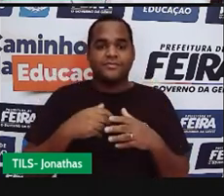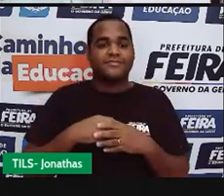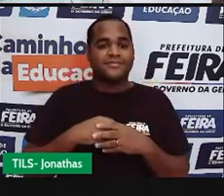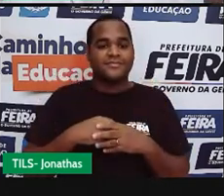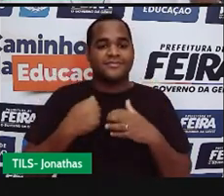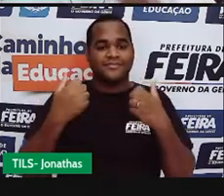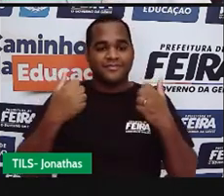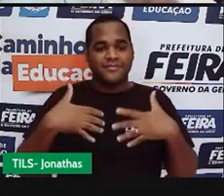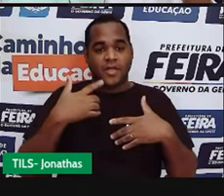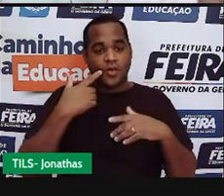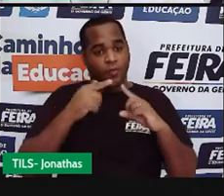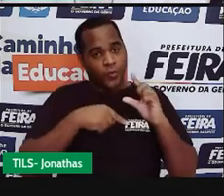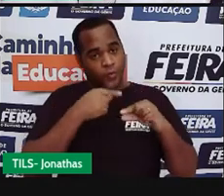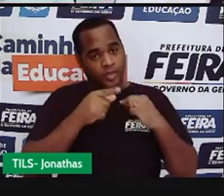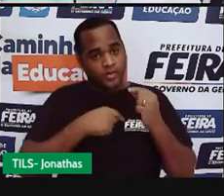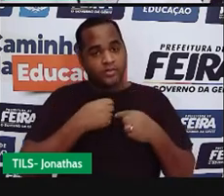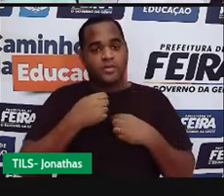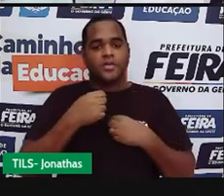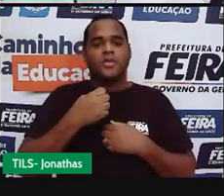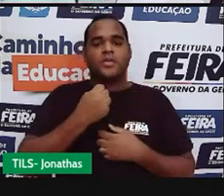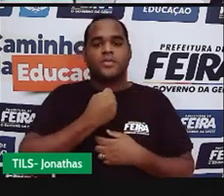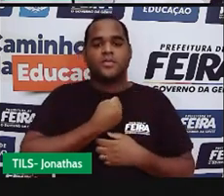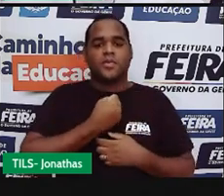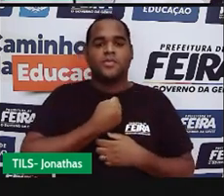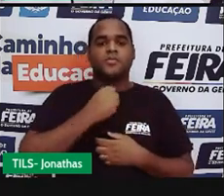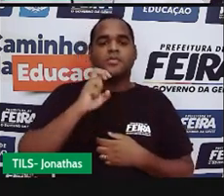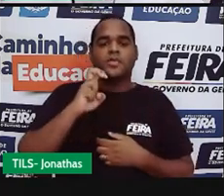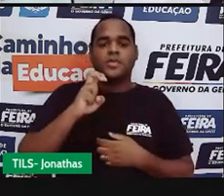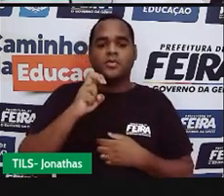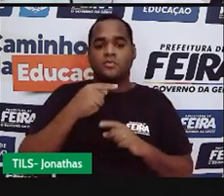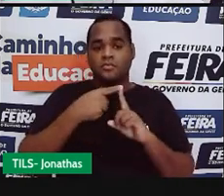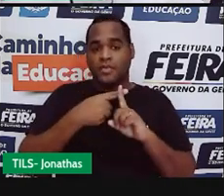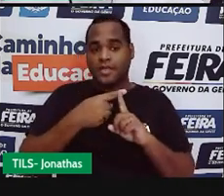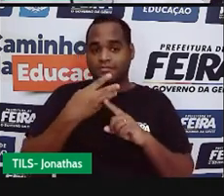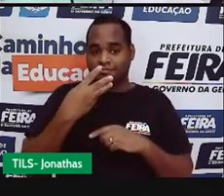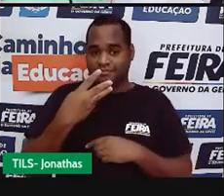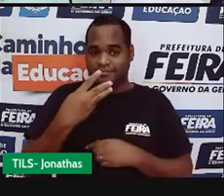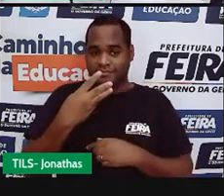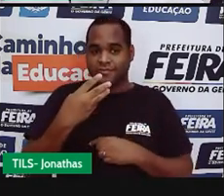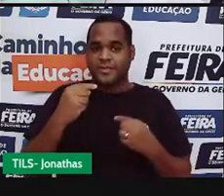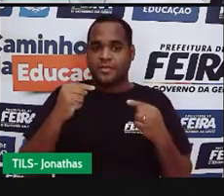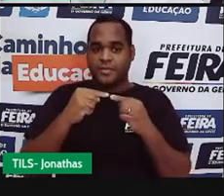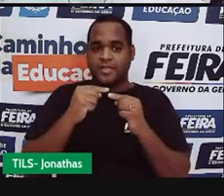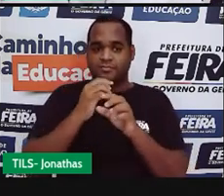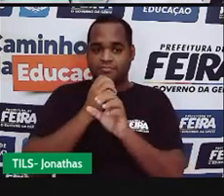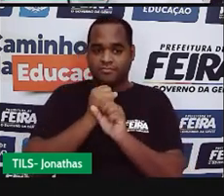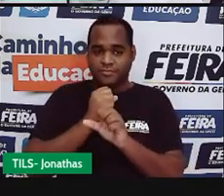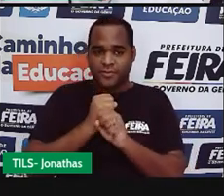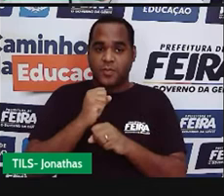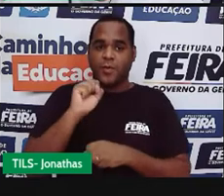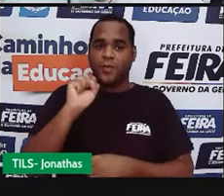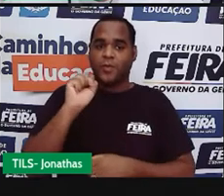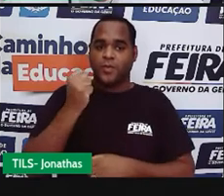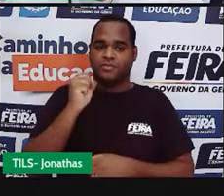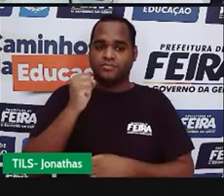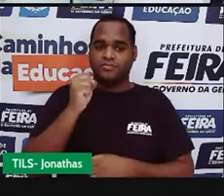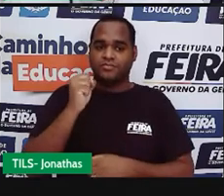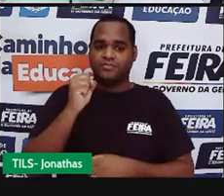que eu escolhi. O lado cinco e o lado três. Cinco mais três é igual a oito. Concorda?